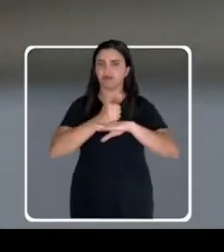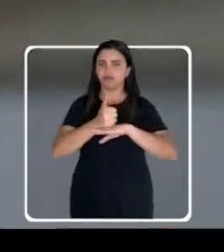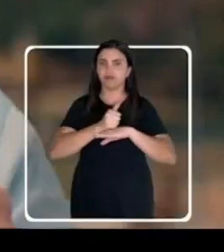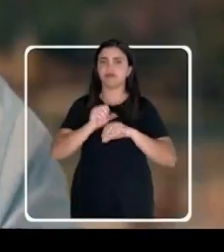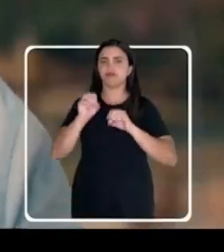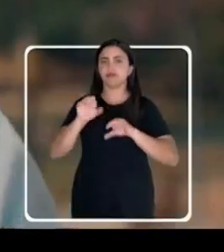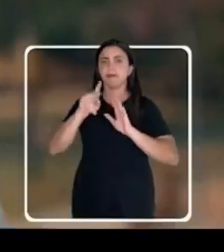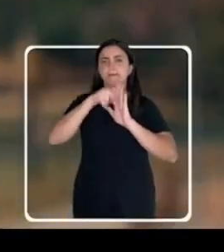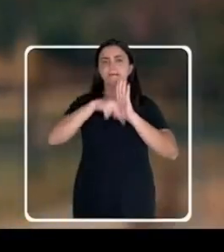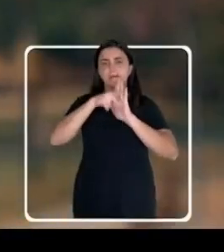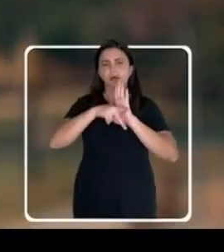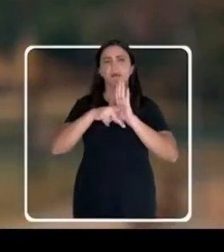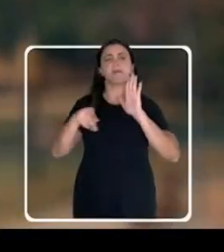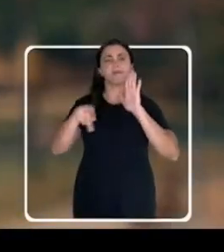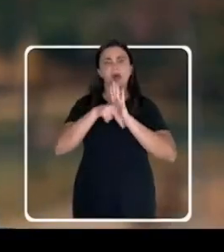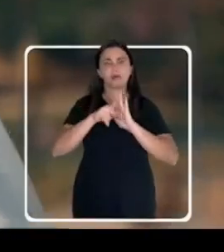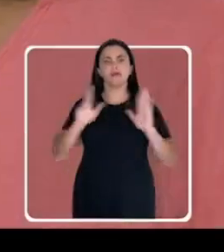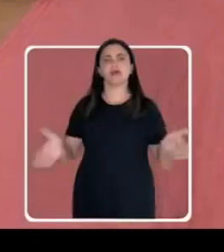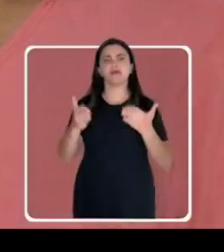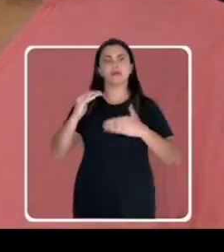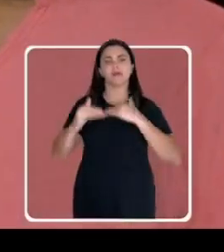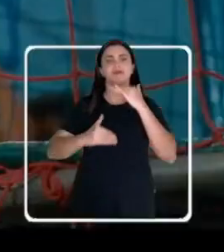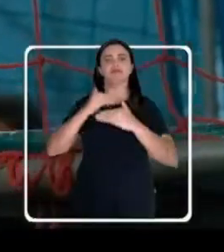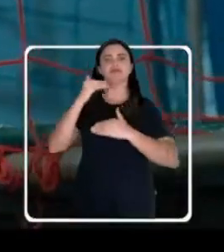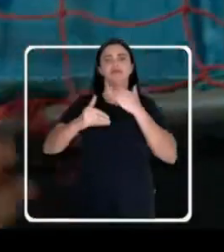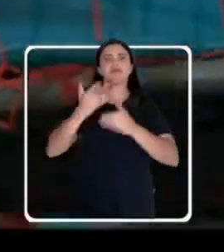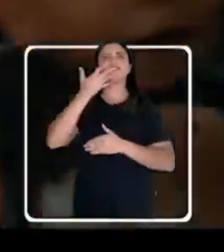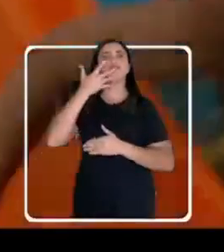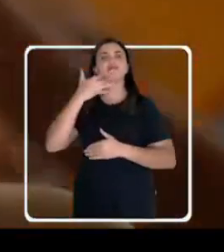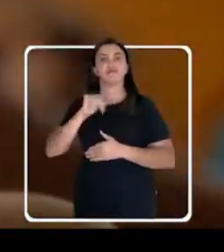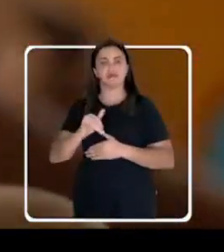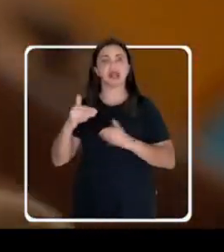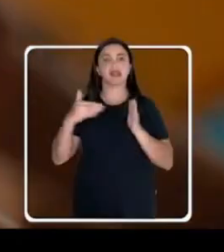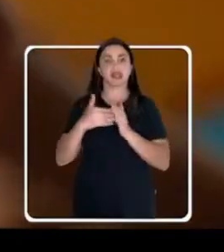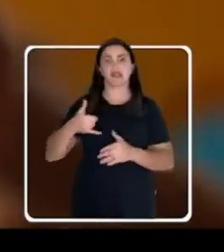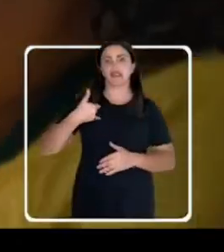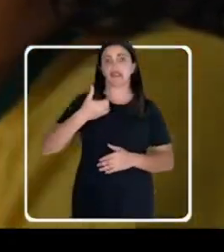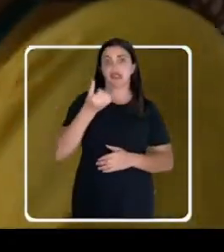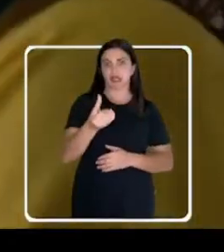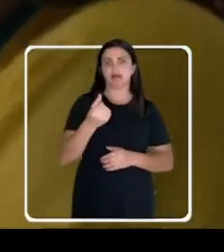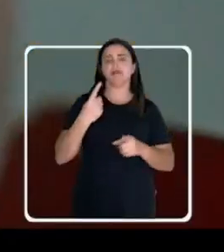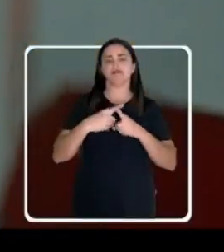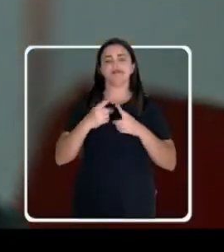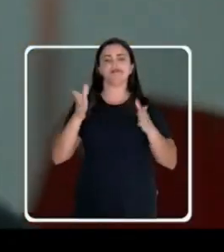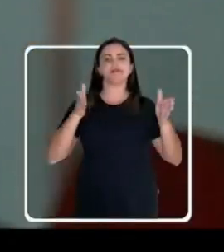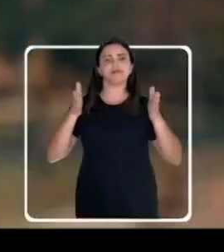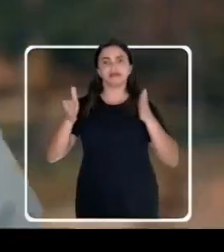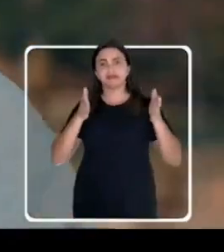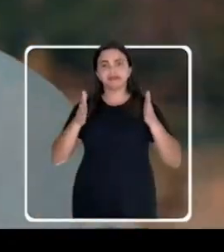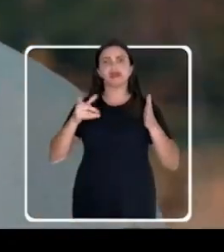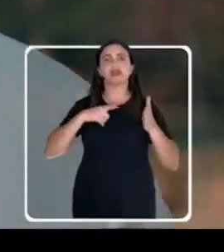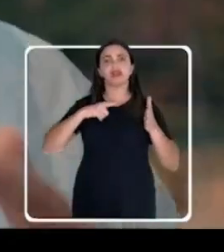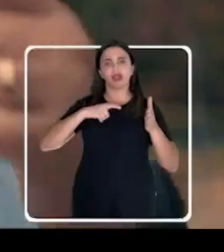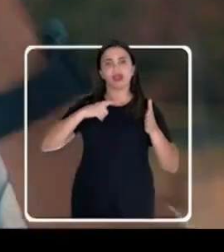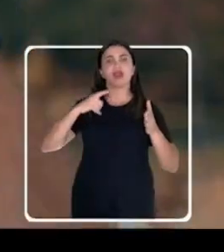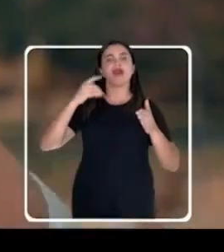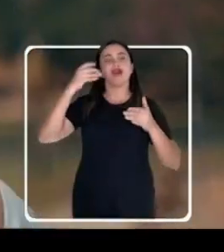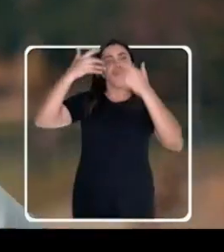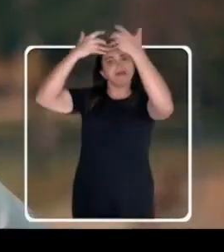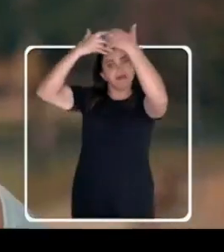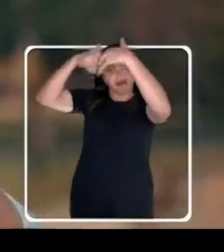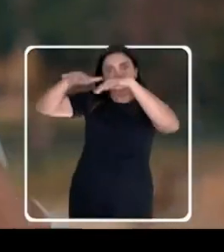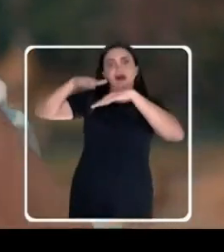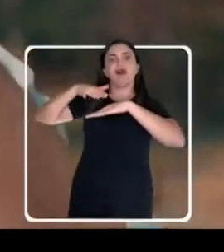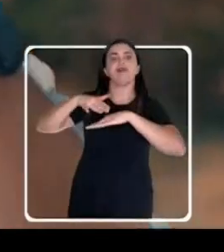servidores. Vamos criar um programa especial para estimular o desenvolvimento das crianças de até 6 anos, que é a idade em que se